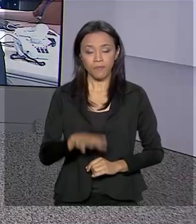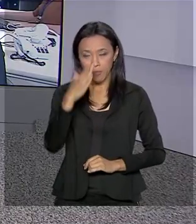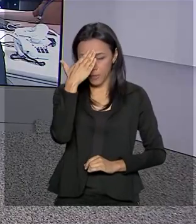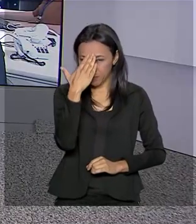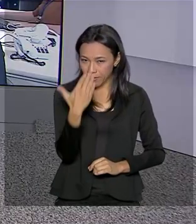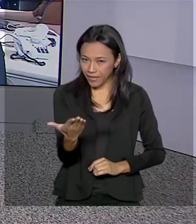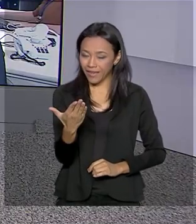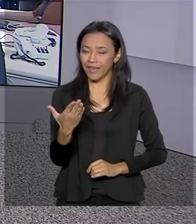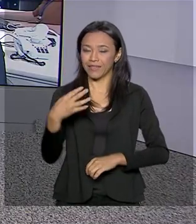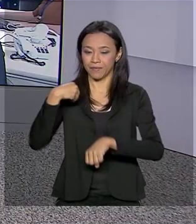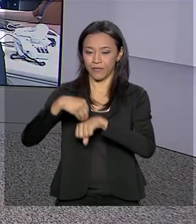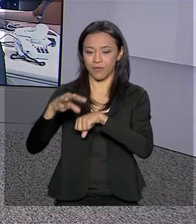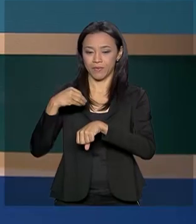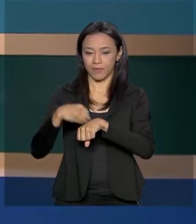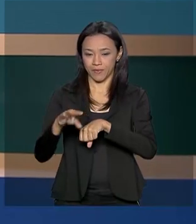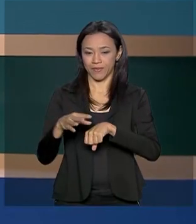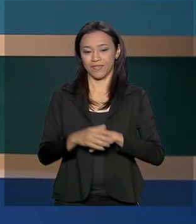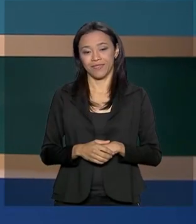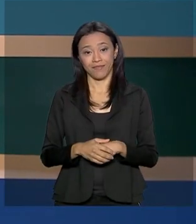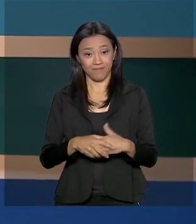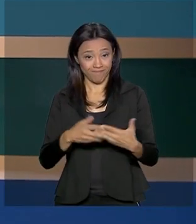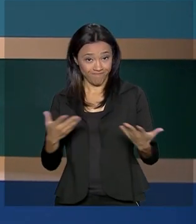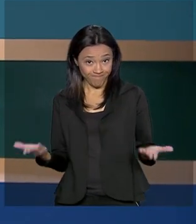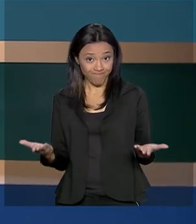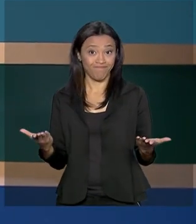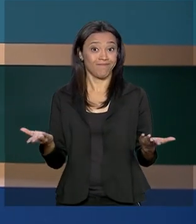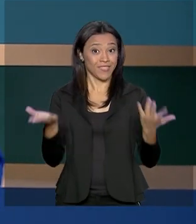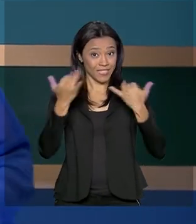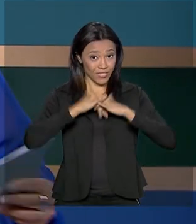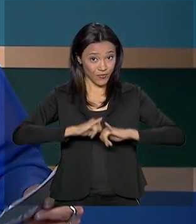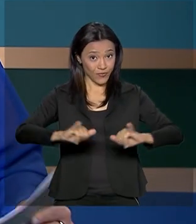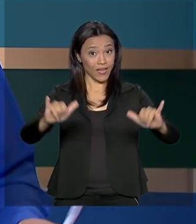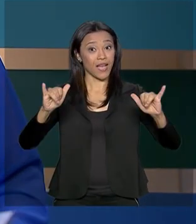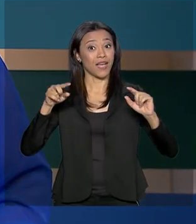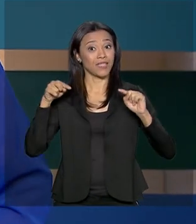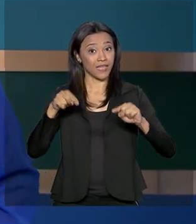Obrigada, Tiago, pelas suas informações. Está lançada aí, então, essa proposta.